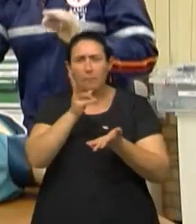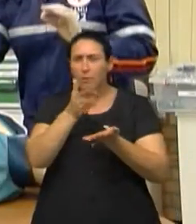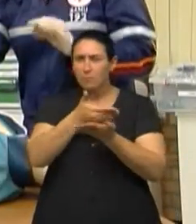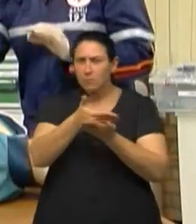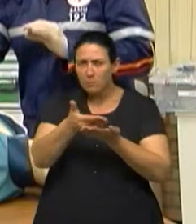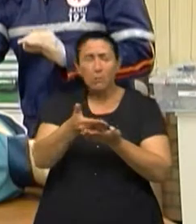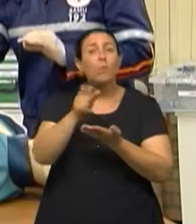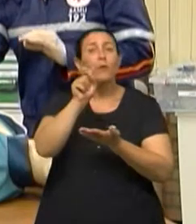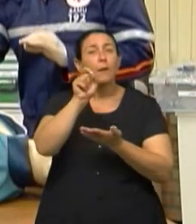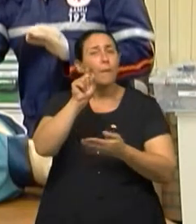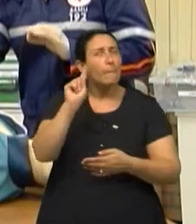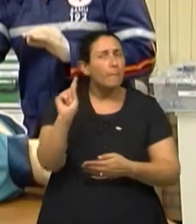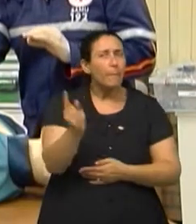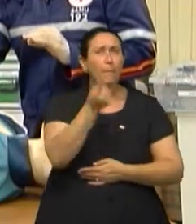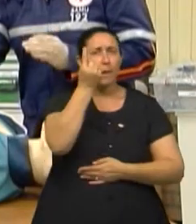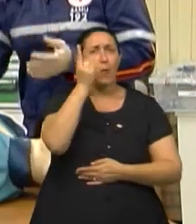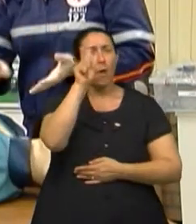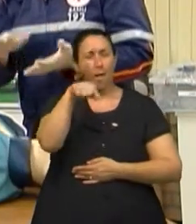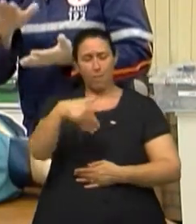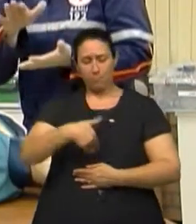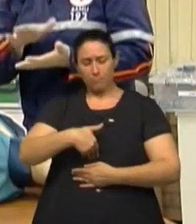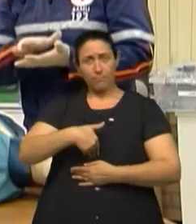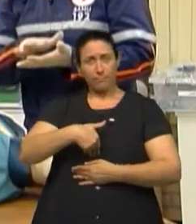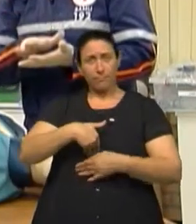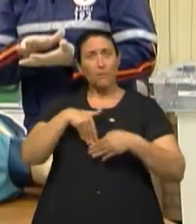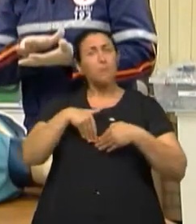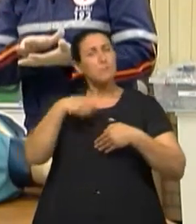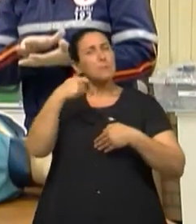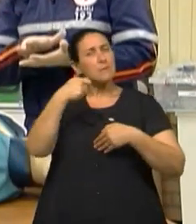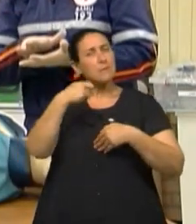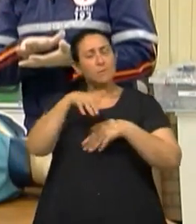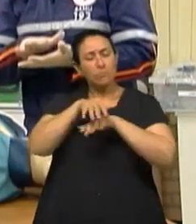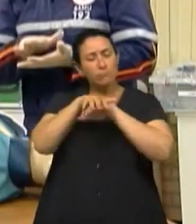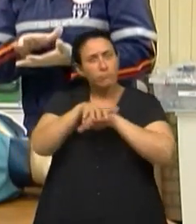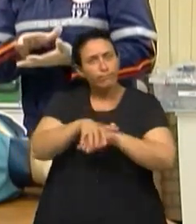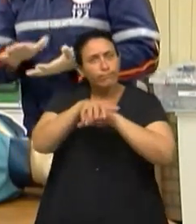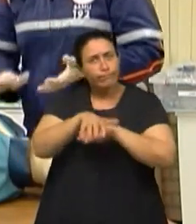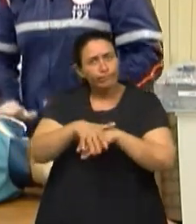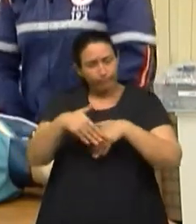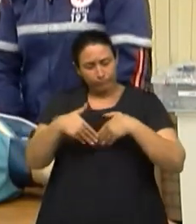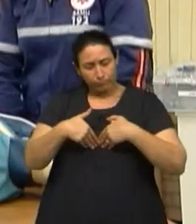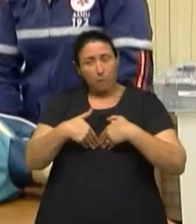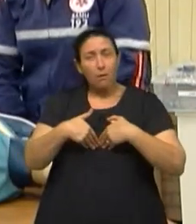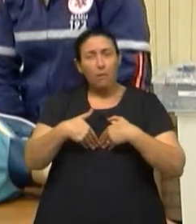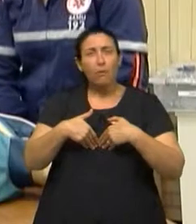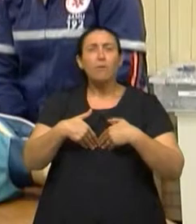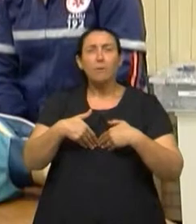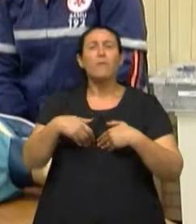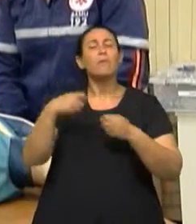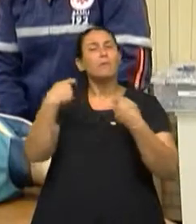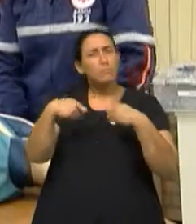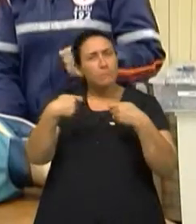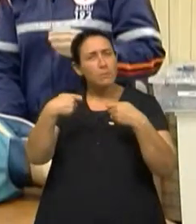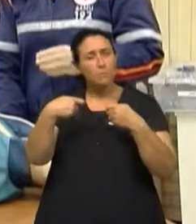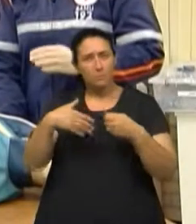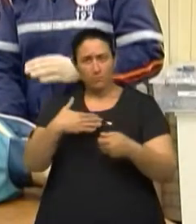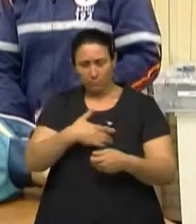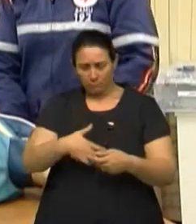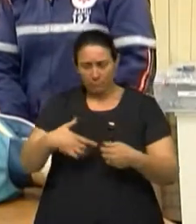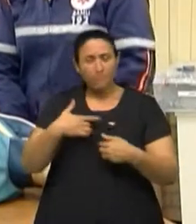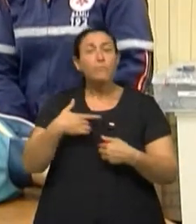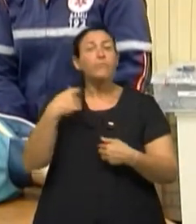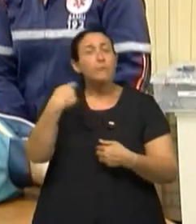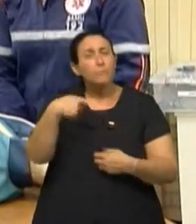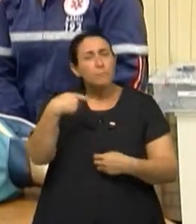parada é pela compressão torácica. O que é isso? É vocês apertarem o tórax, né? Estando numa superfície rígida, hein? Ela